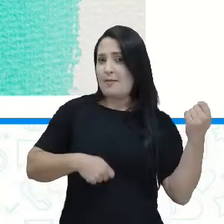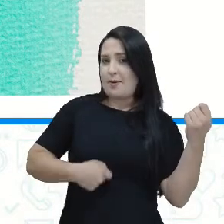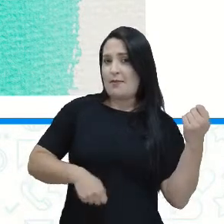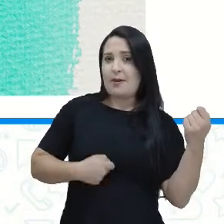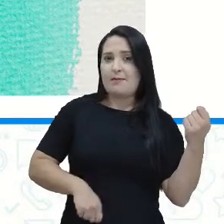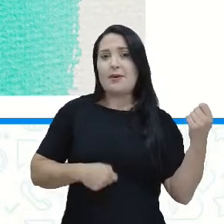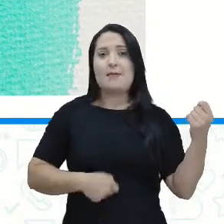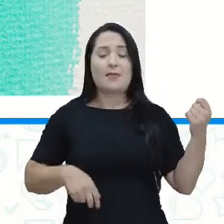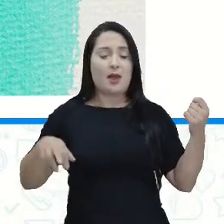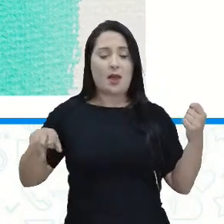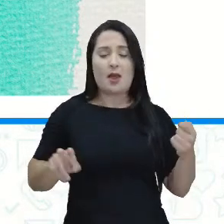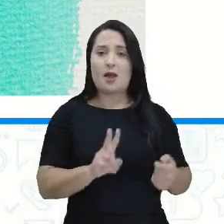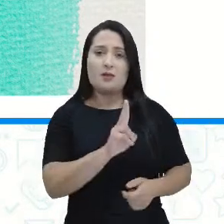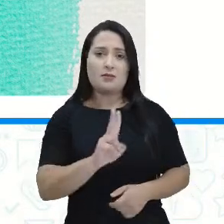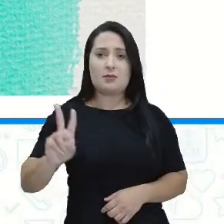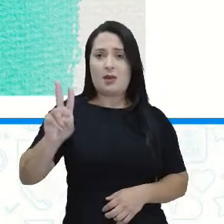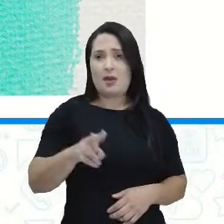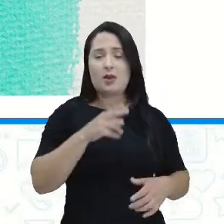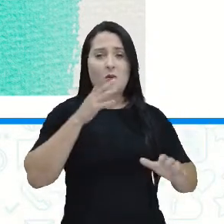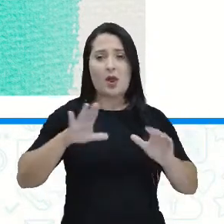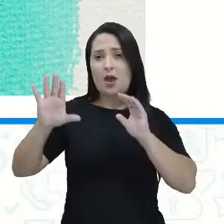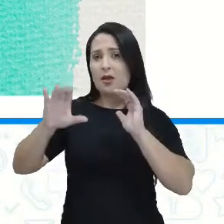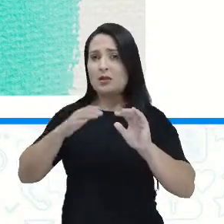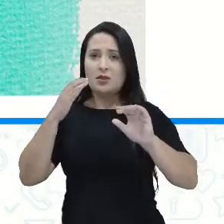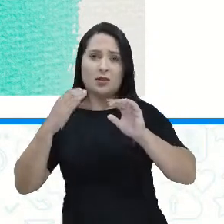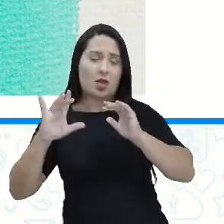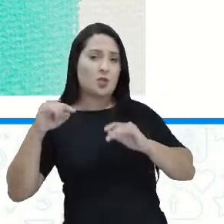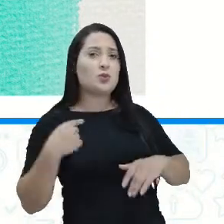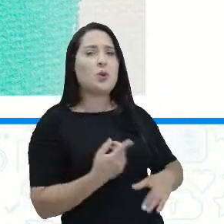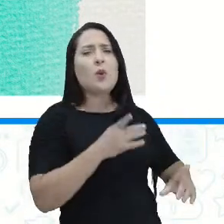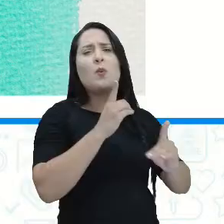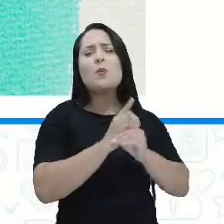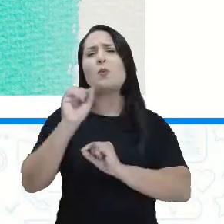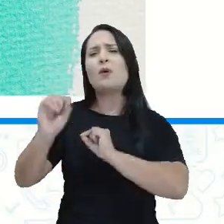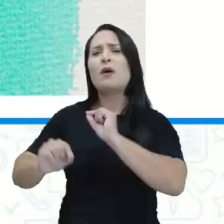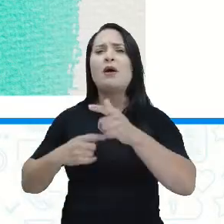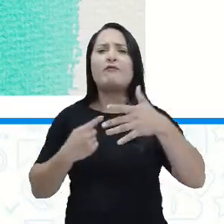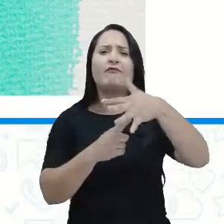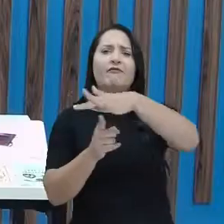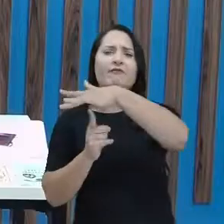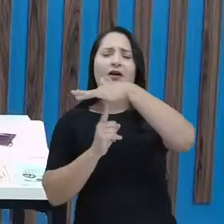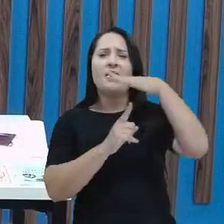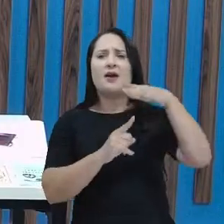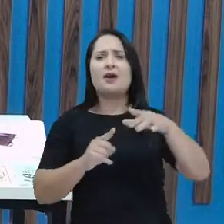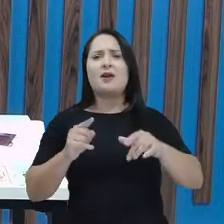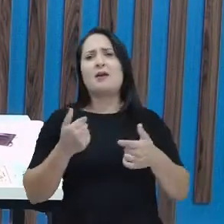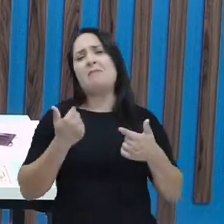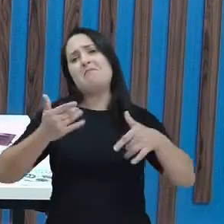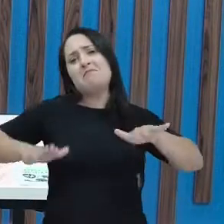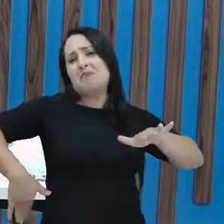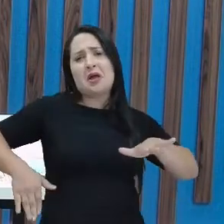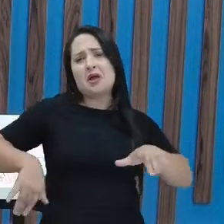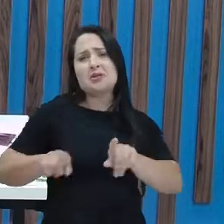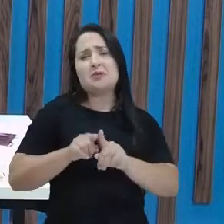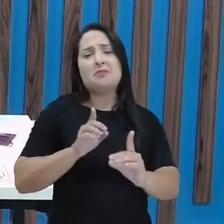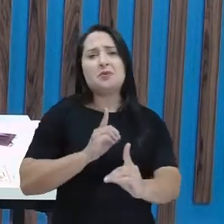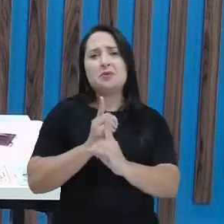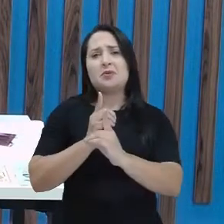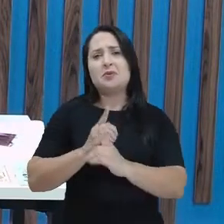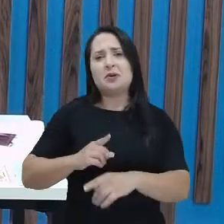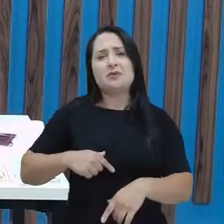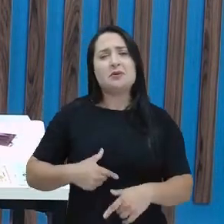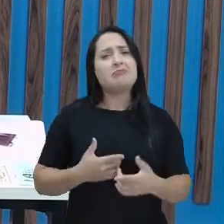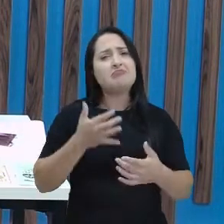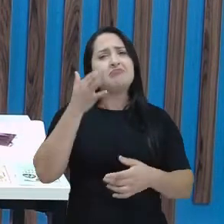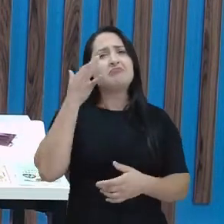andando, cantando, geralmente encontramos muito em feiras, em praias, pode ter certeza que ali você está